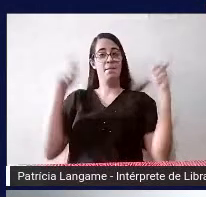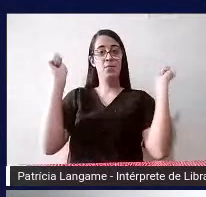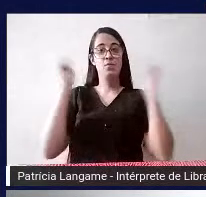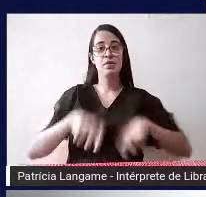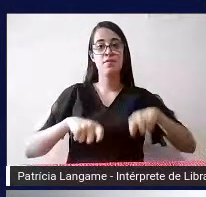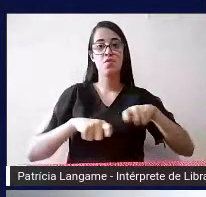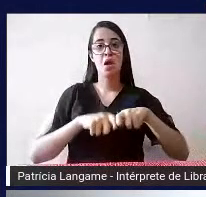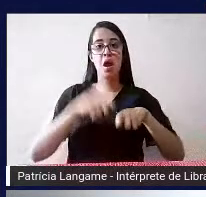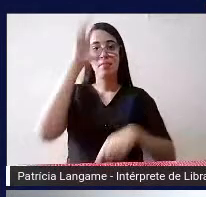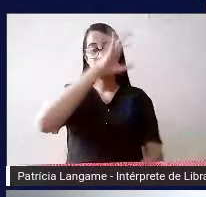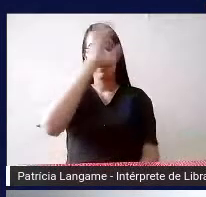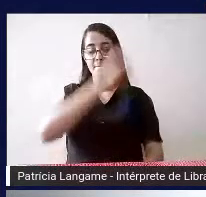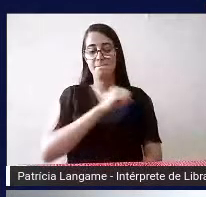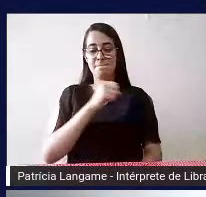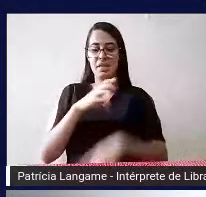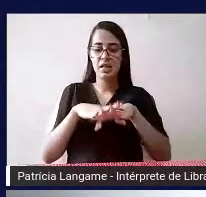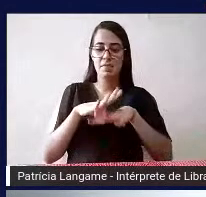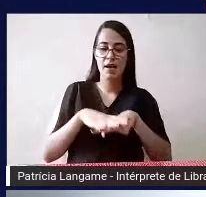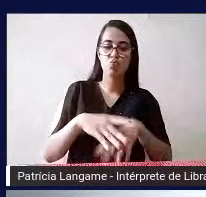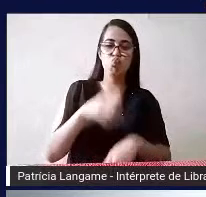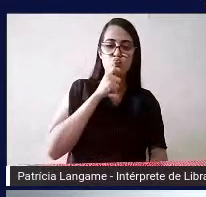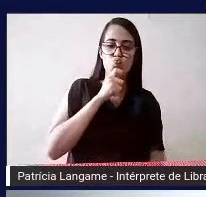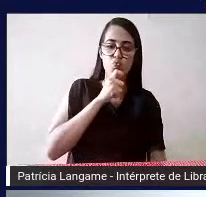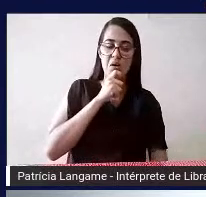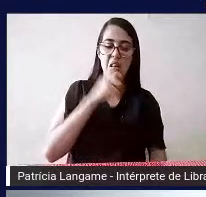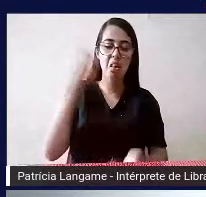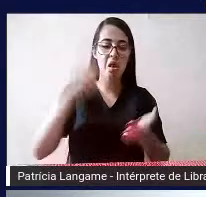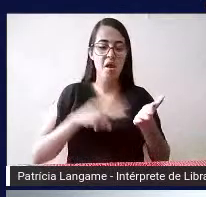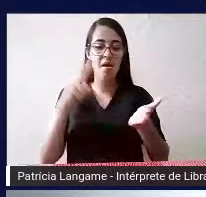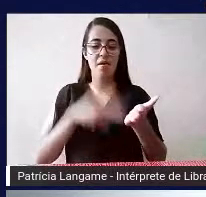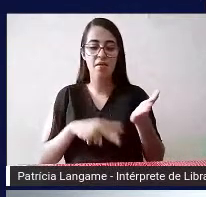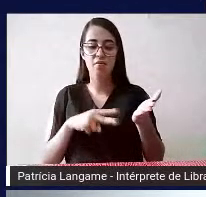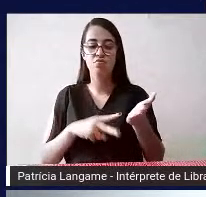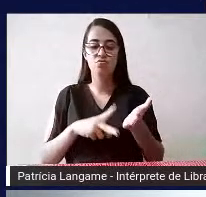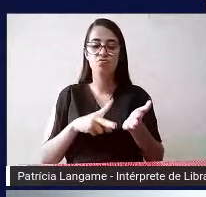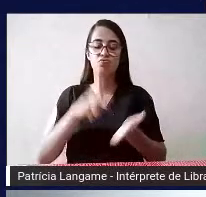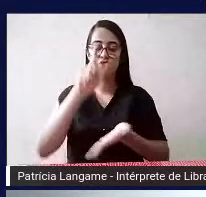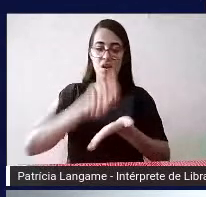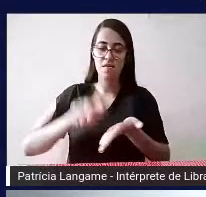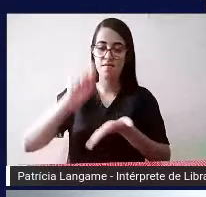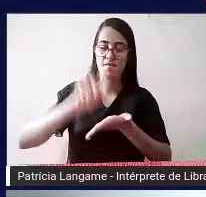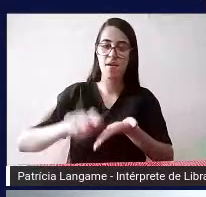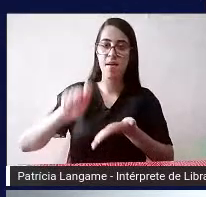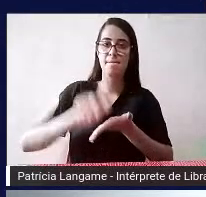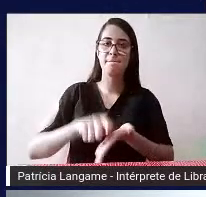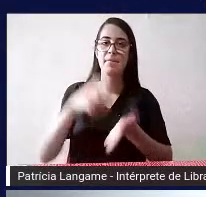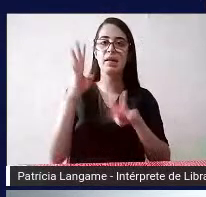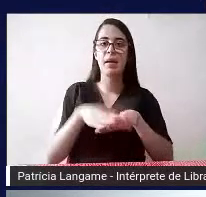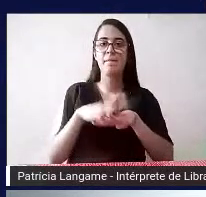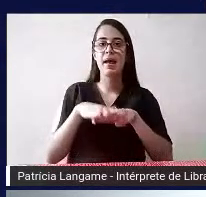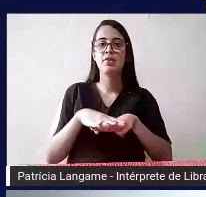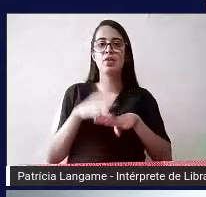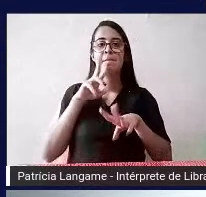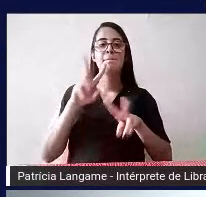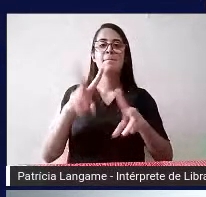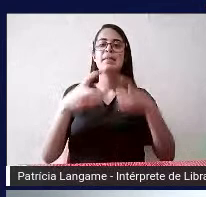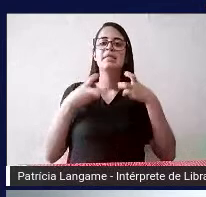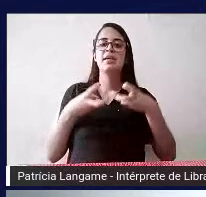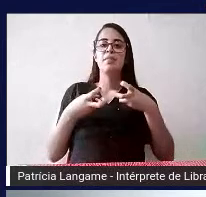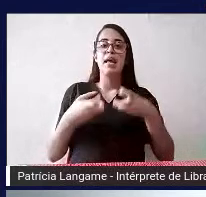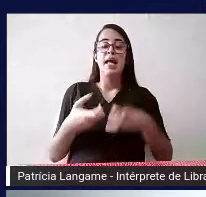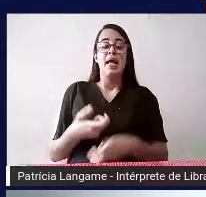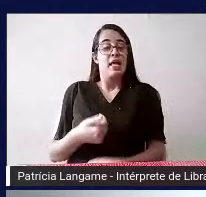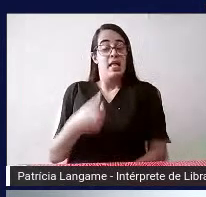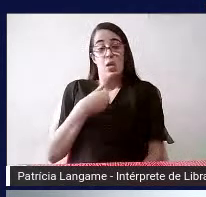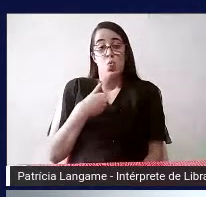matemática sem ler e escrever matemática né então é repare que eu não estou com isso